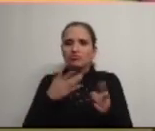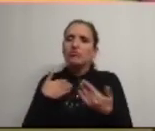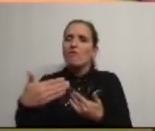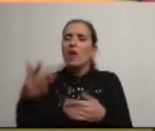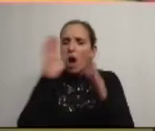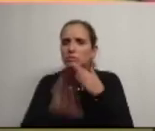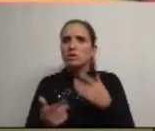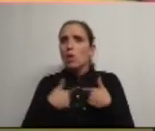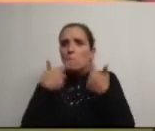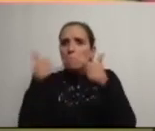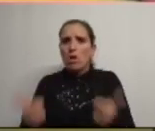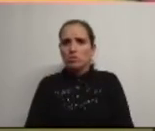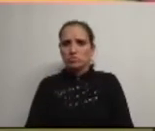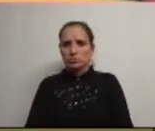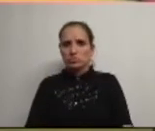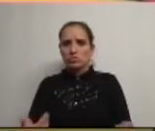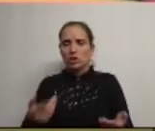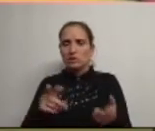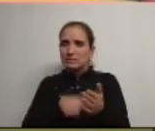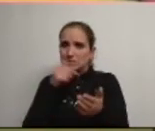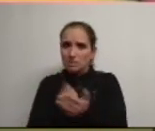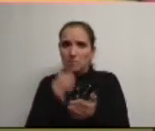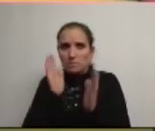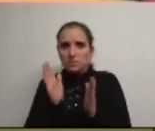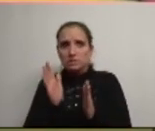eu não posso definir isso à partida tem de ser